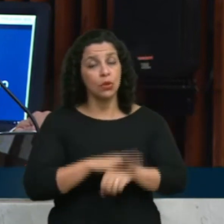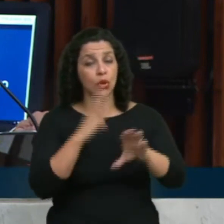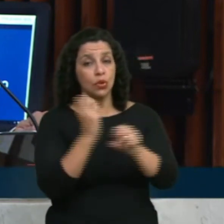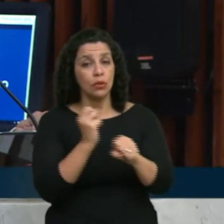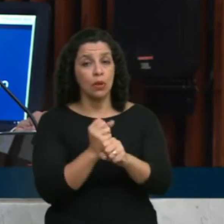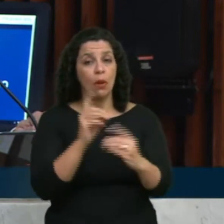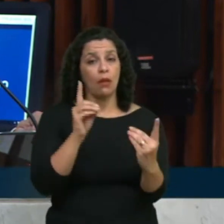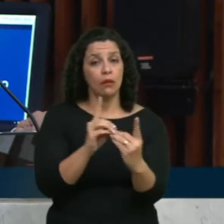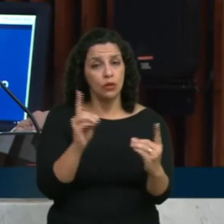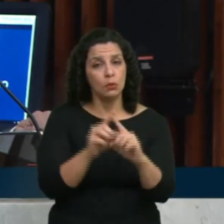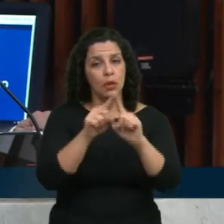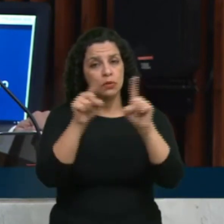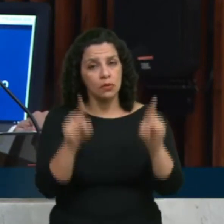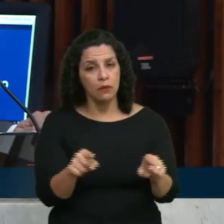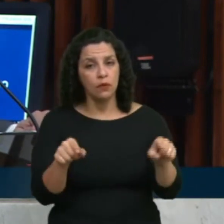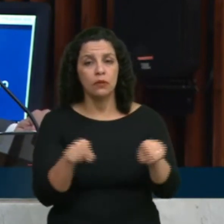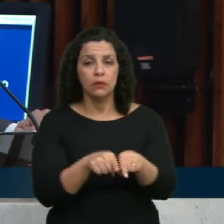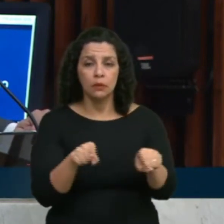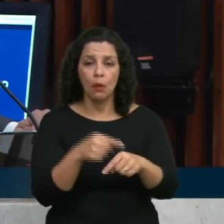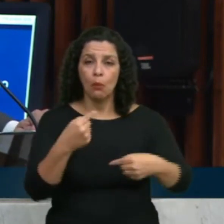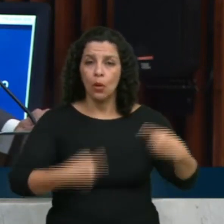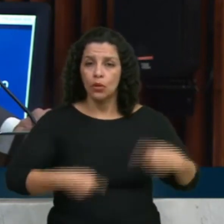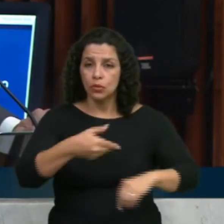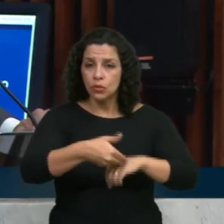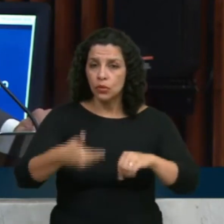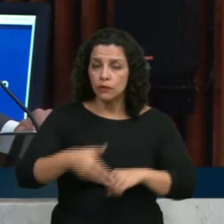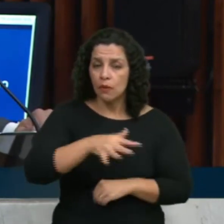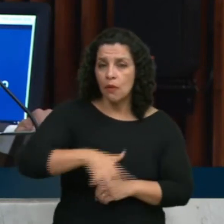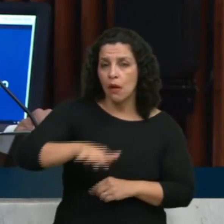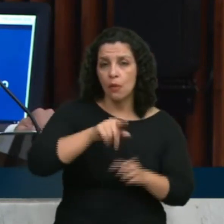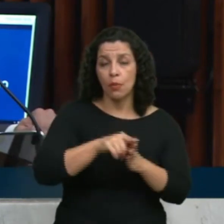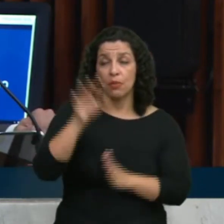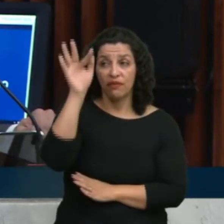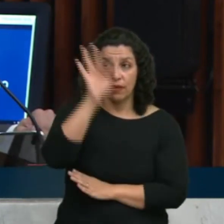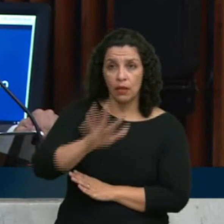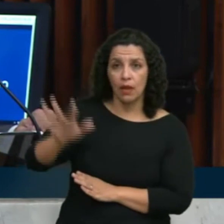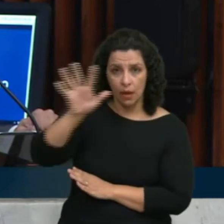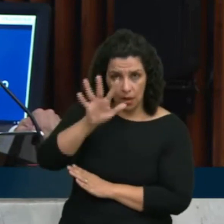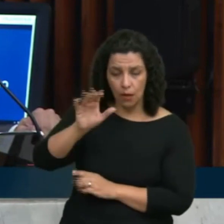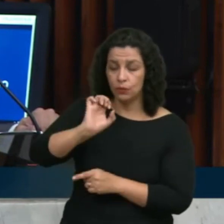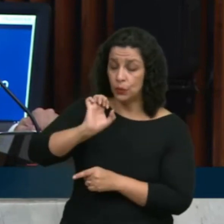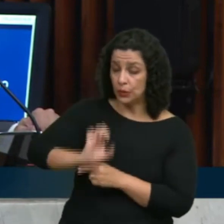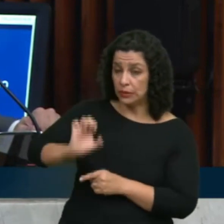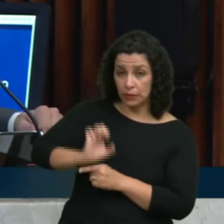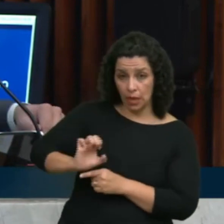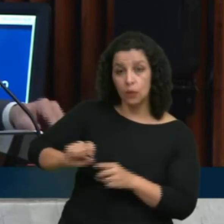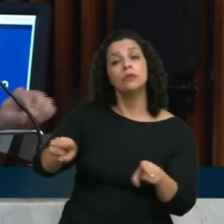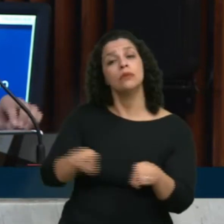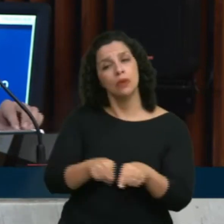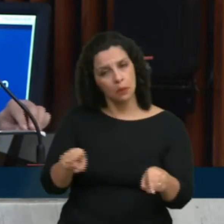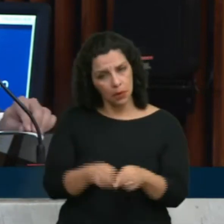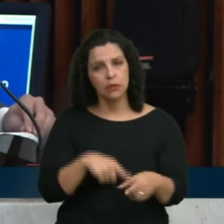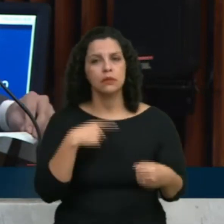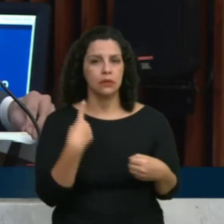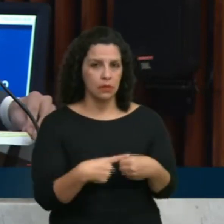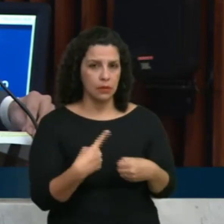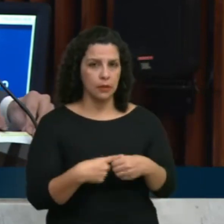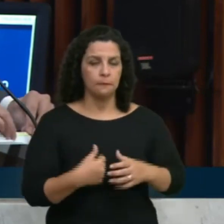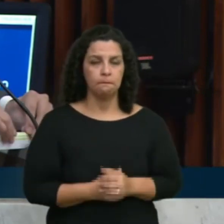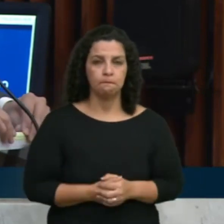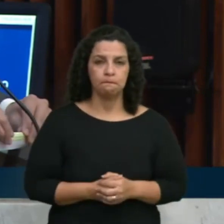do serviço e a execução das políticas públicas, tanto no âmbito da União, do Estado e também do município.